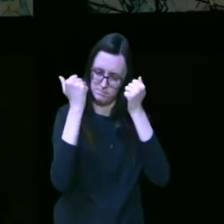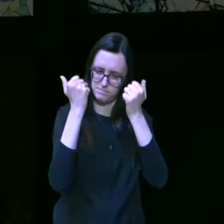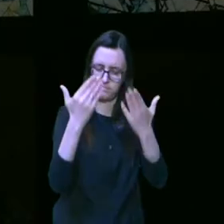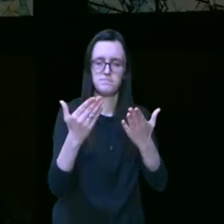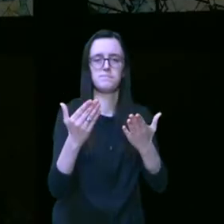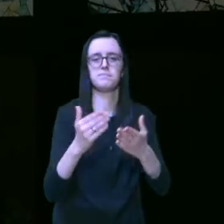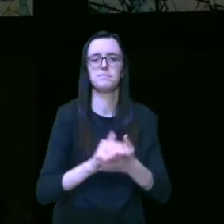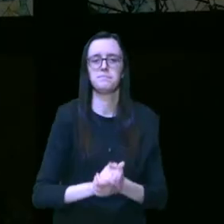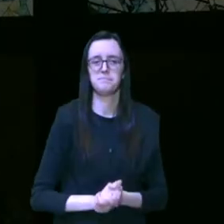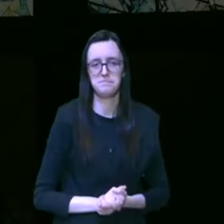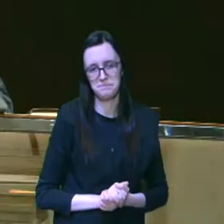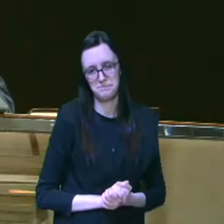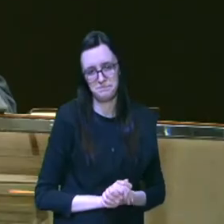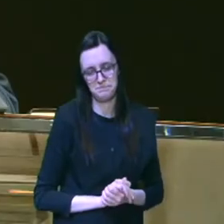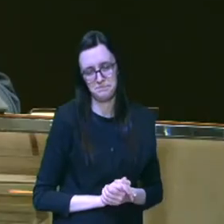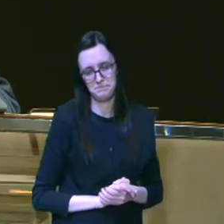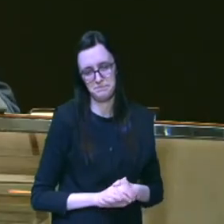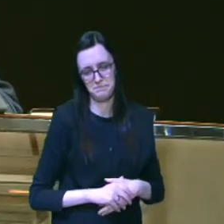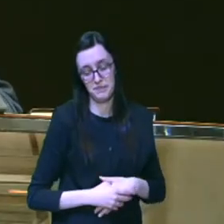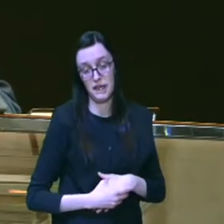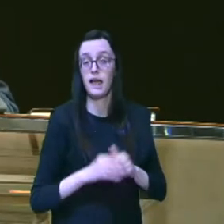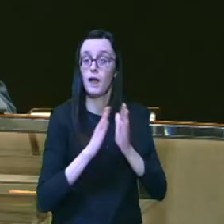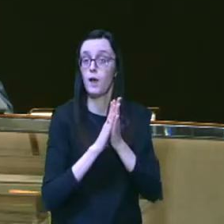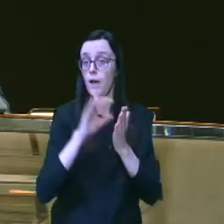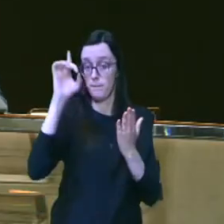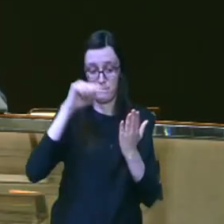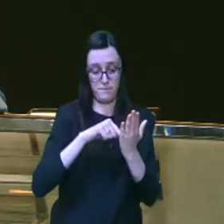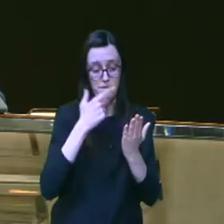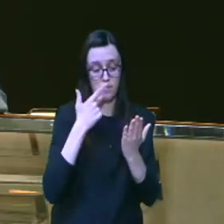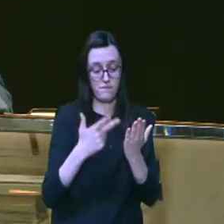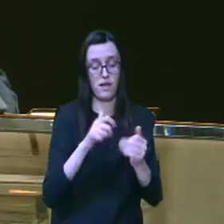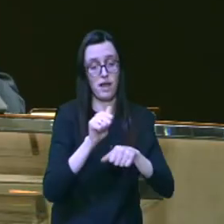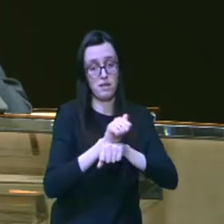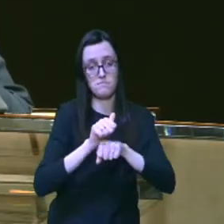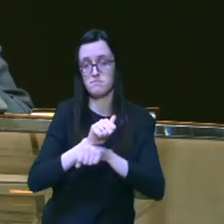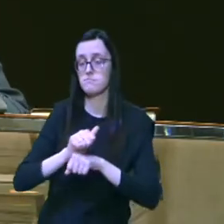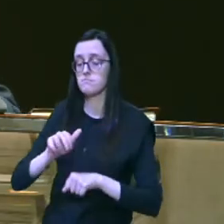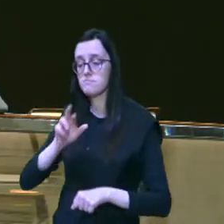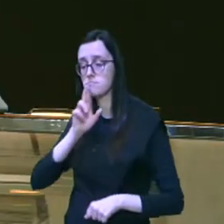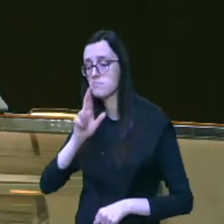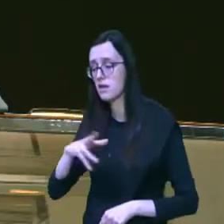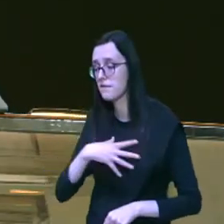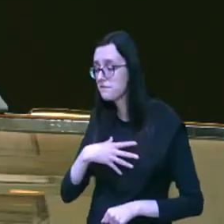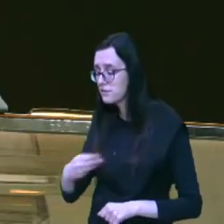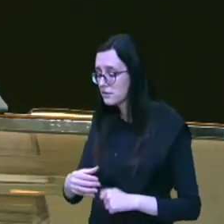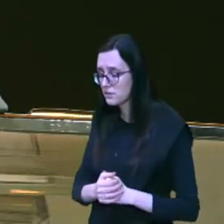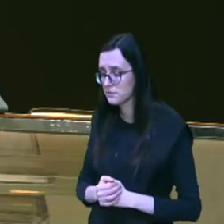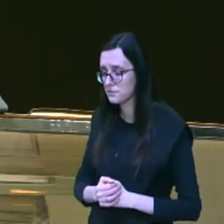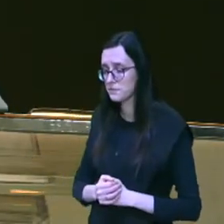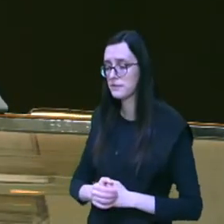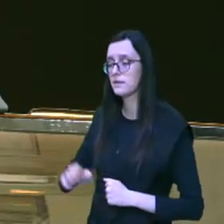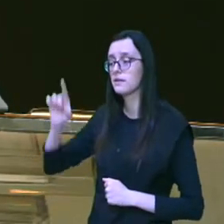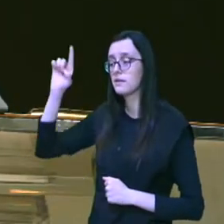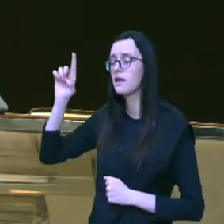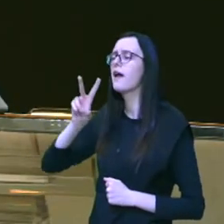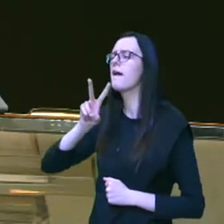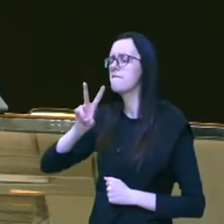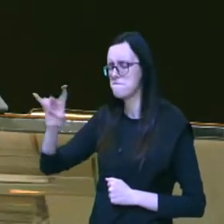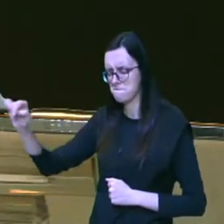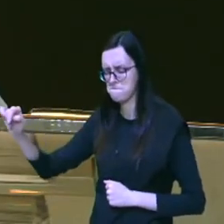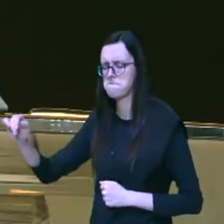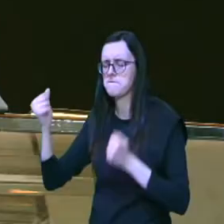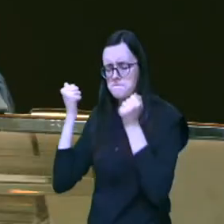a Bíblia diz que Abraão responde ao seu filho filho Deus há de